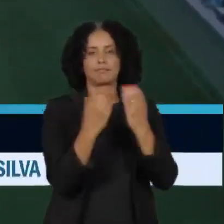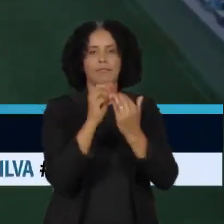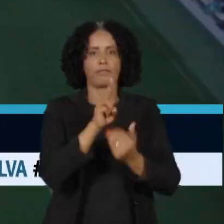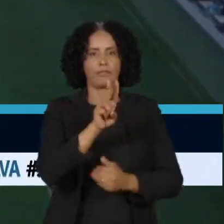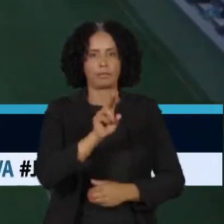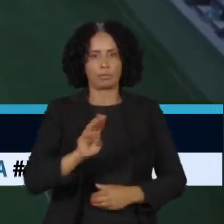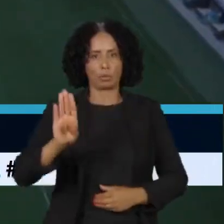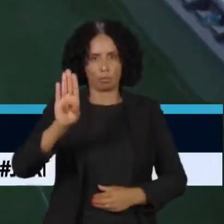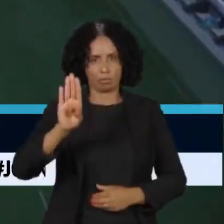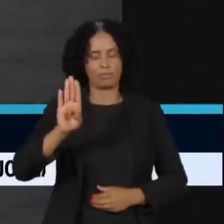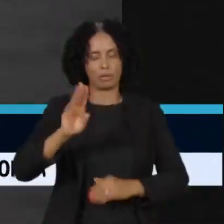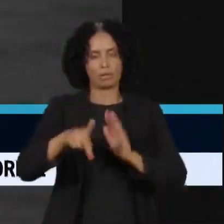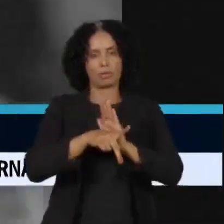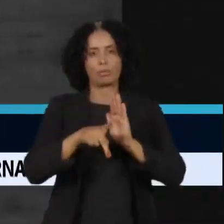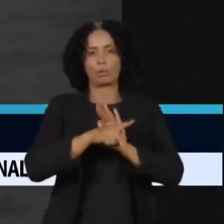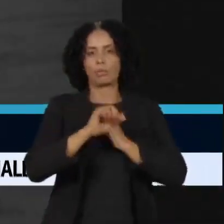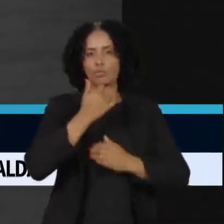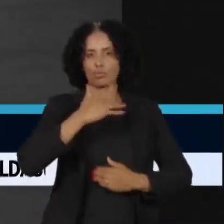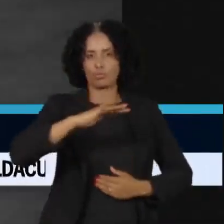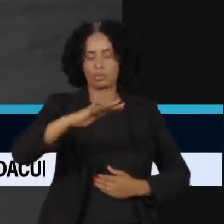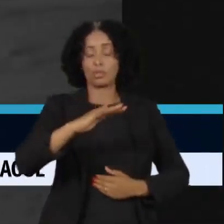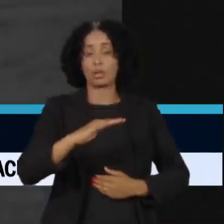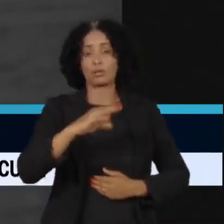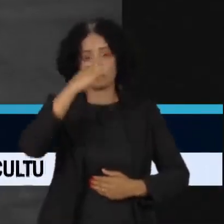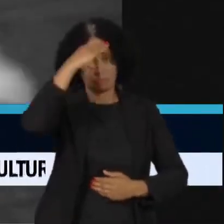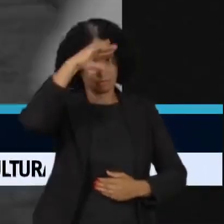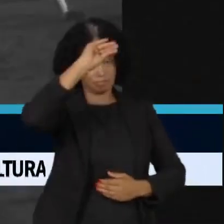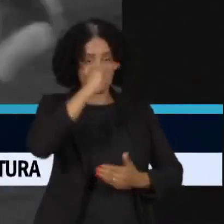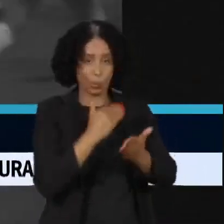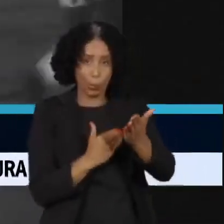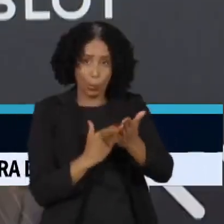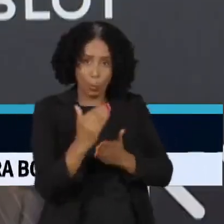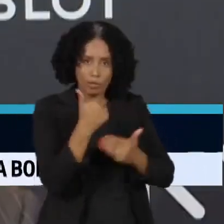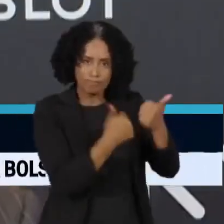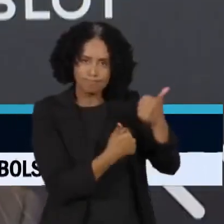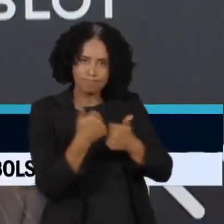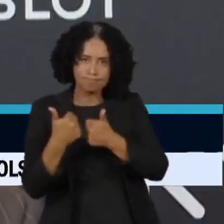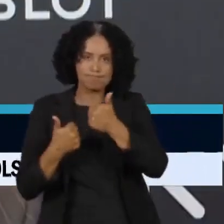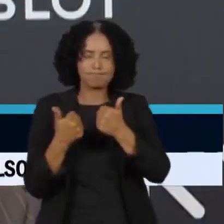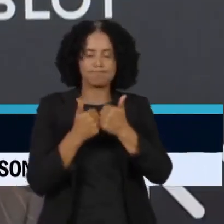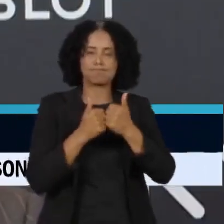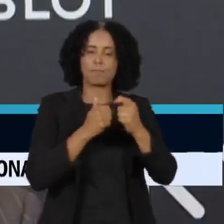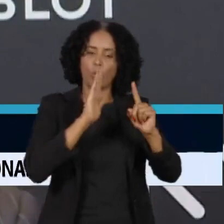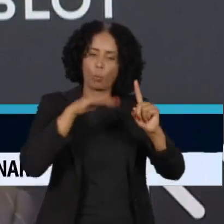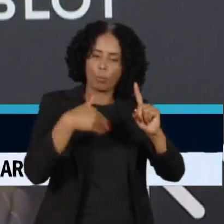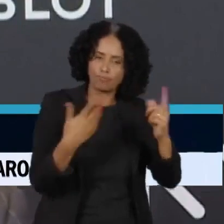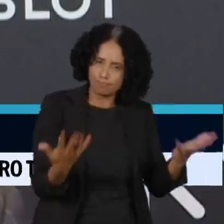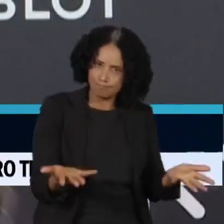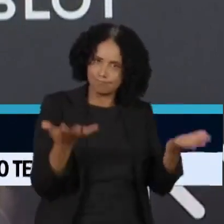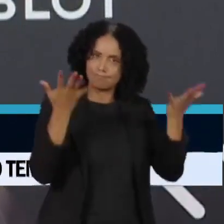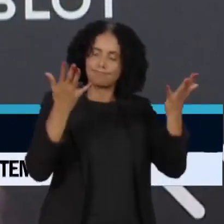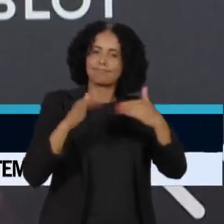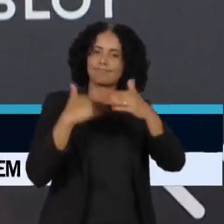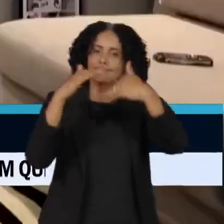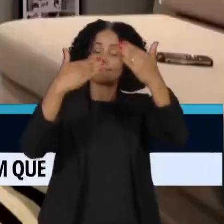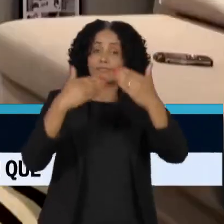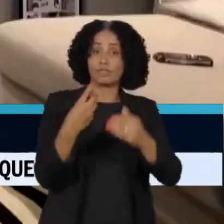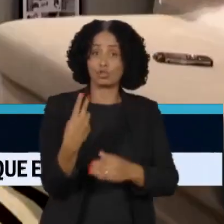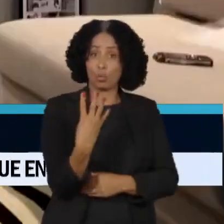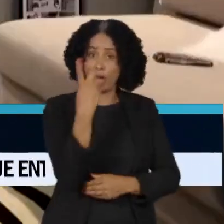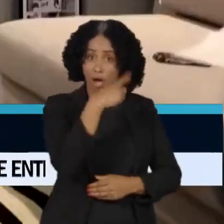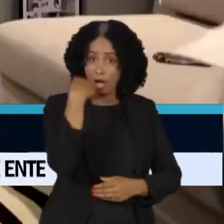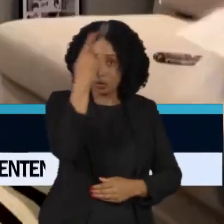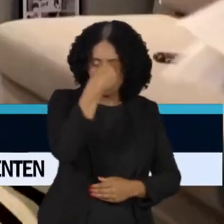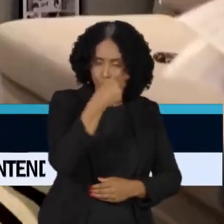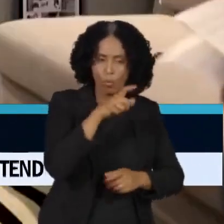sede do time Santista, onde Pelé começou e se consagrou. Durante 24 horas, parentes, amigos,